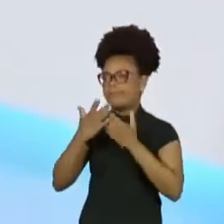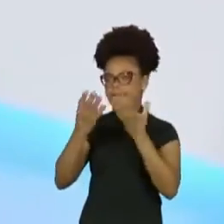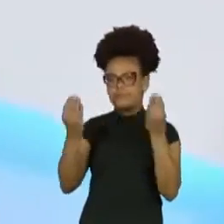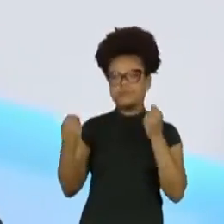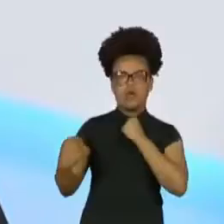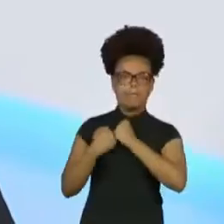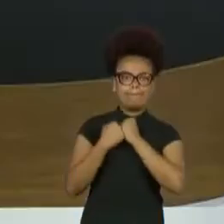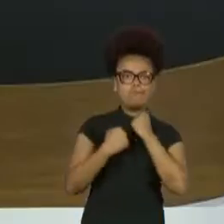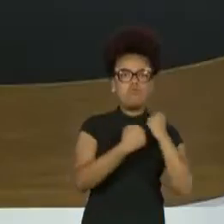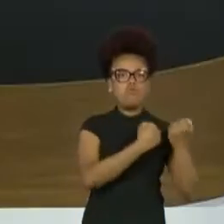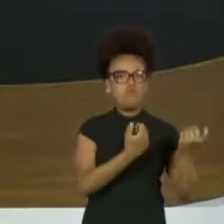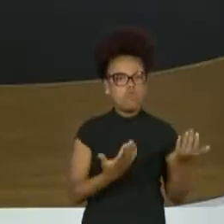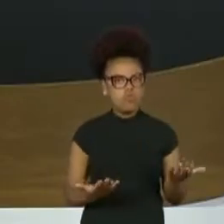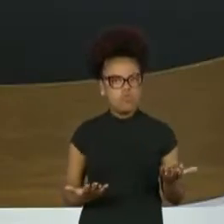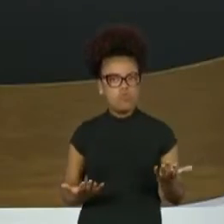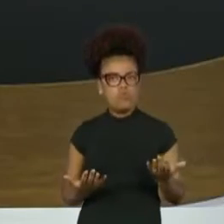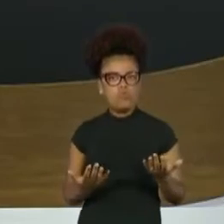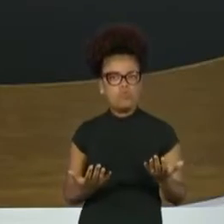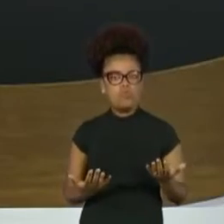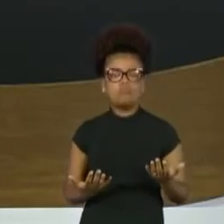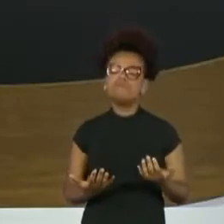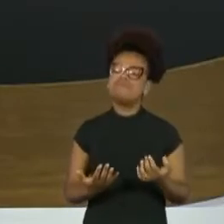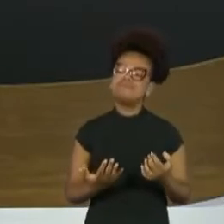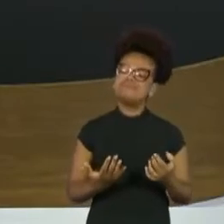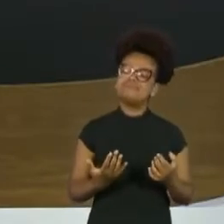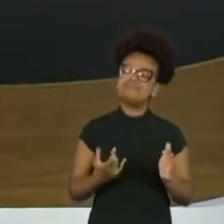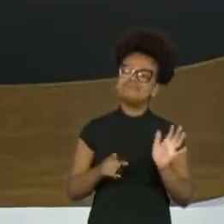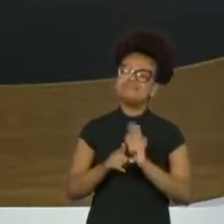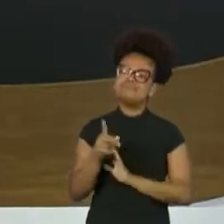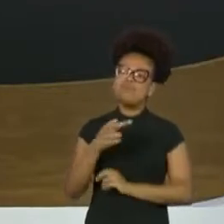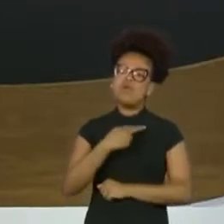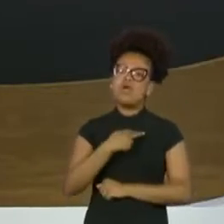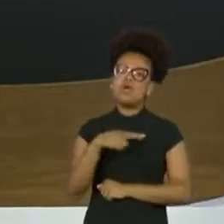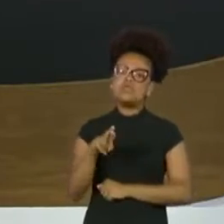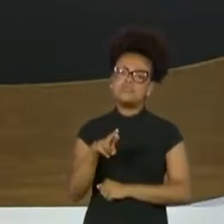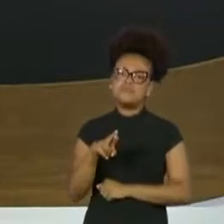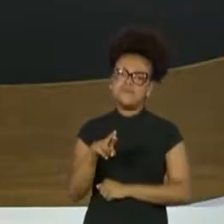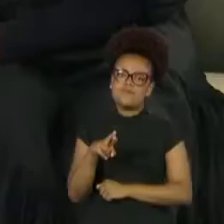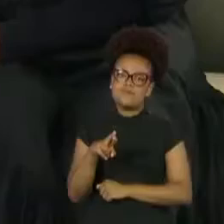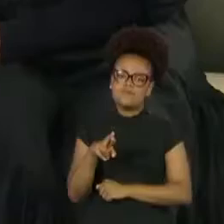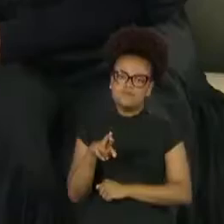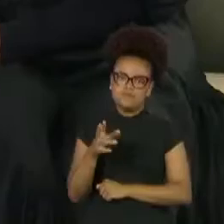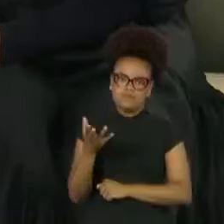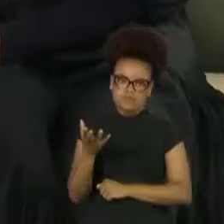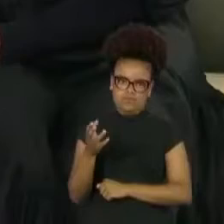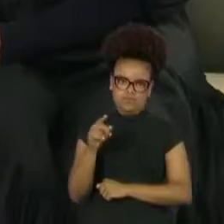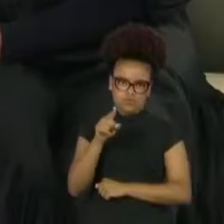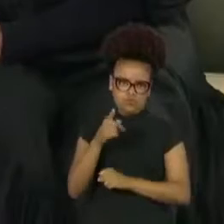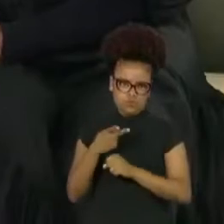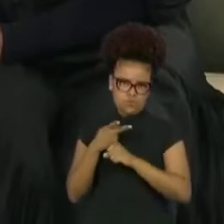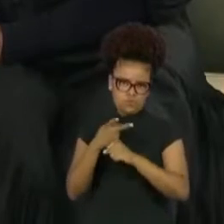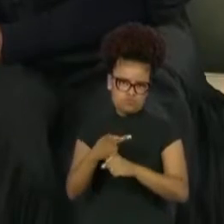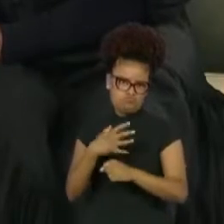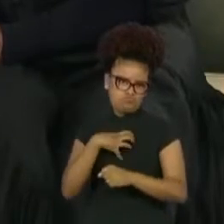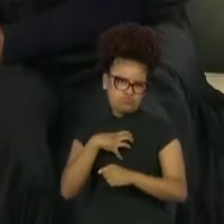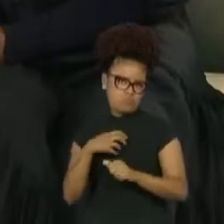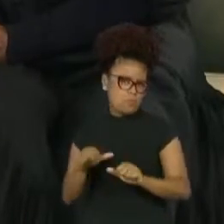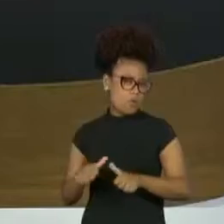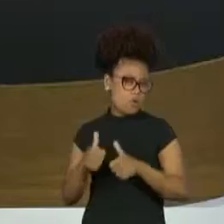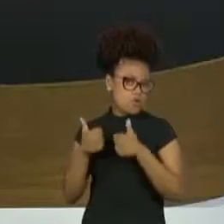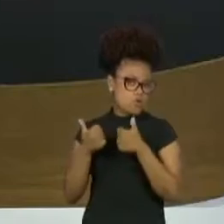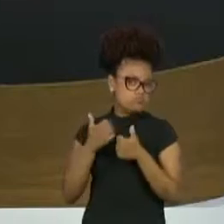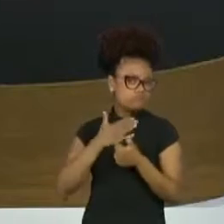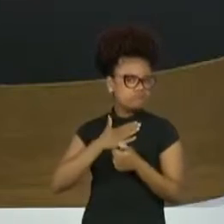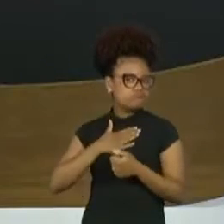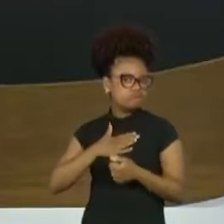E a religião tem algum papel pra você nessa hora de buscar um conforto? Você tem alguma religião?